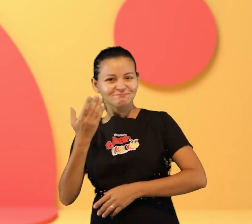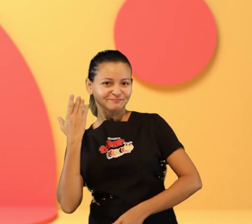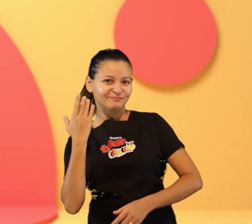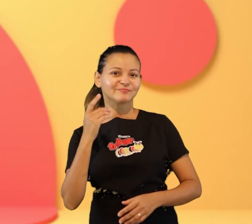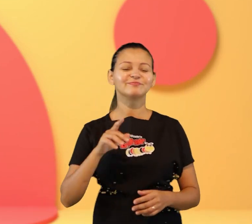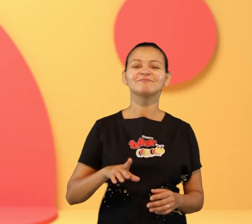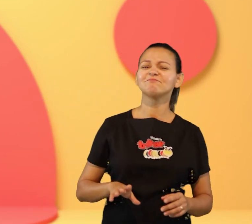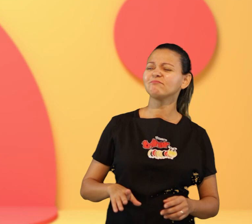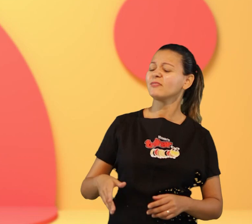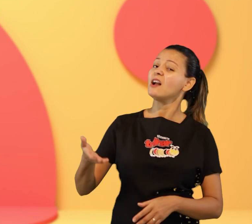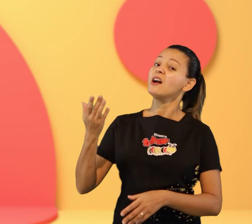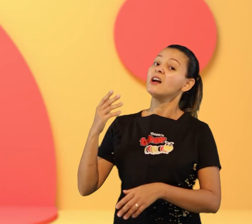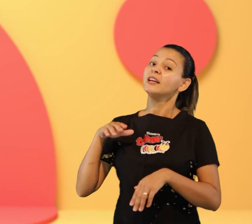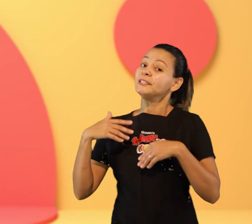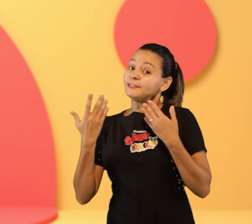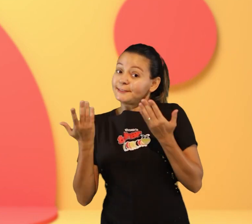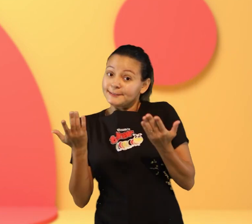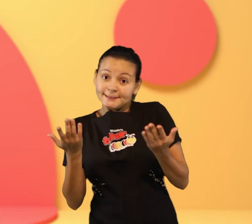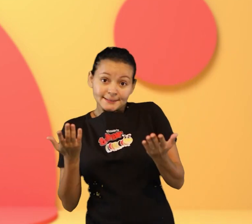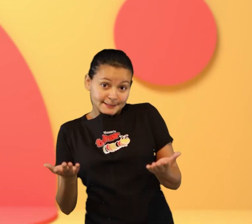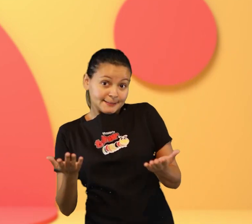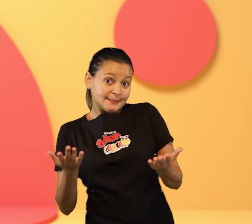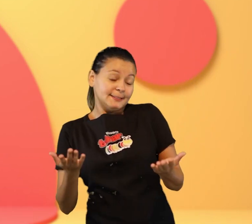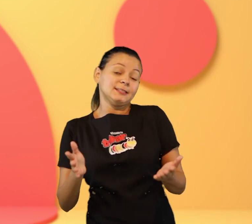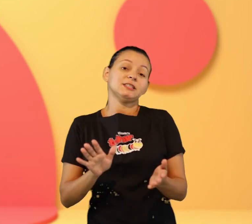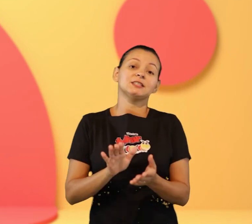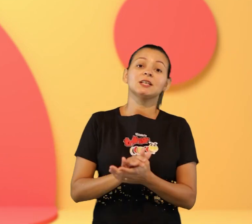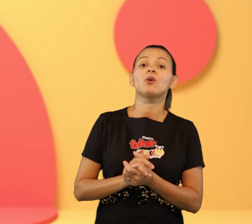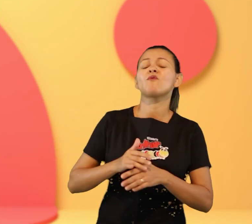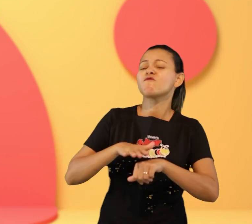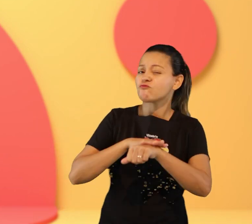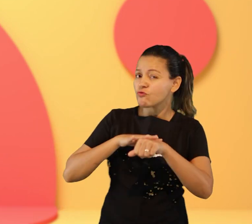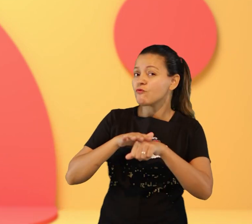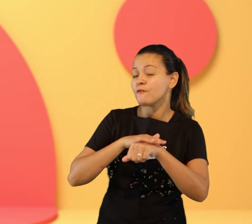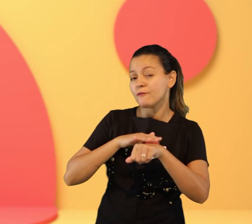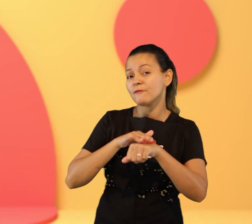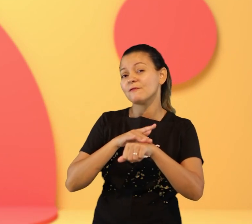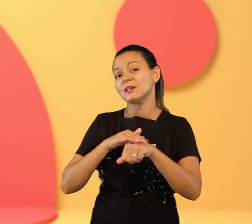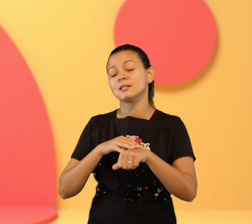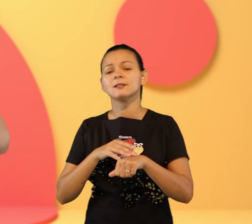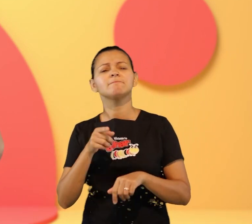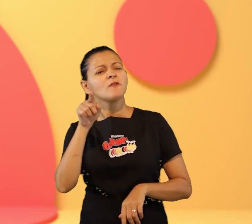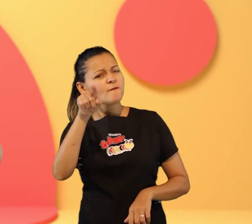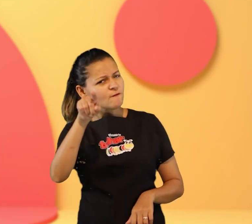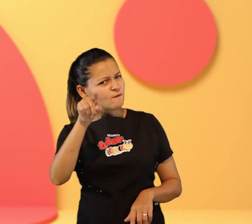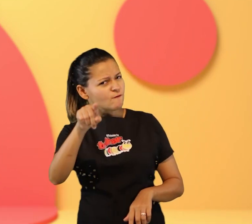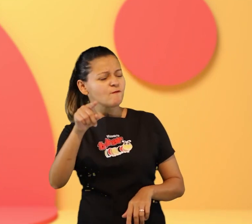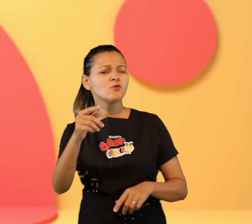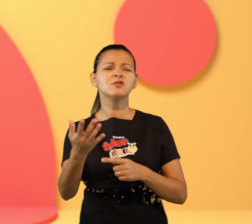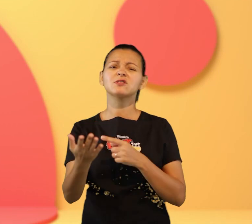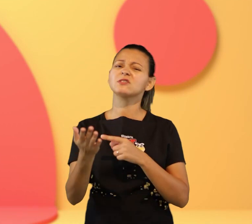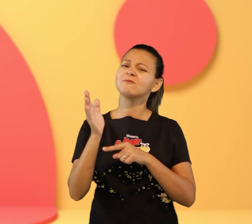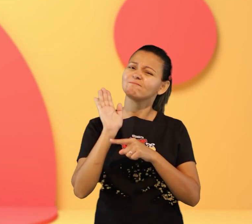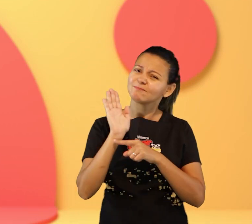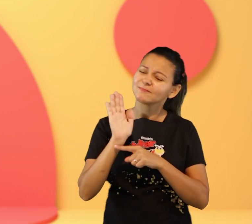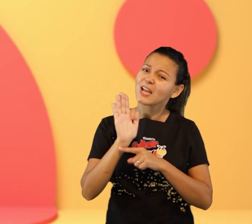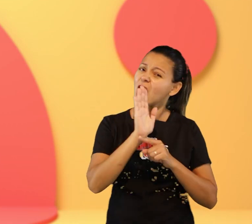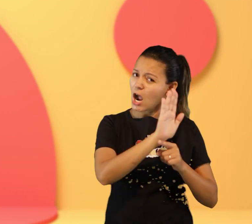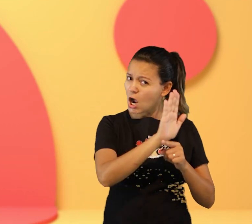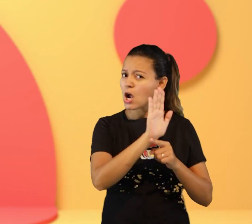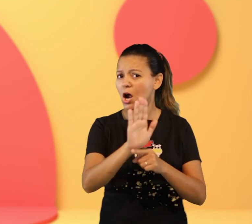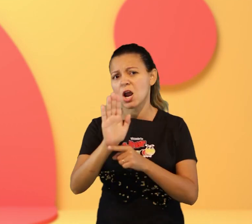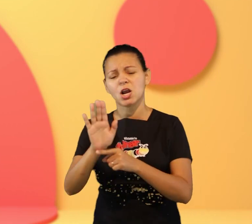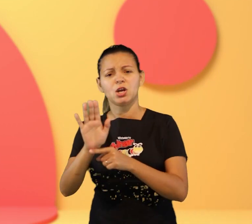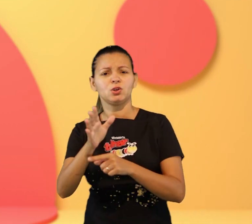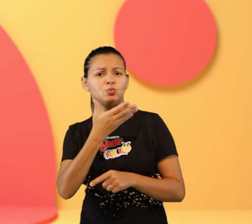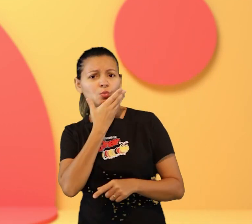antes eu queria conversar uma coisa para vocês com vocês quem aí que ajuda em casa nas tarefas de casa? hoje